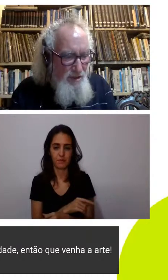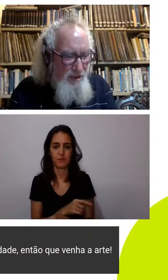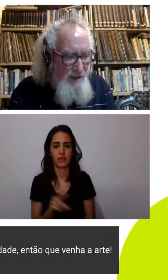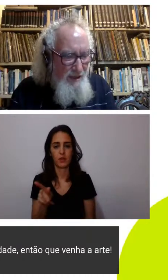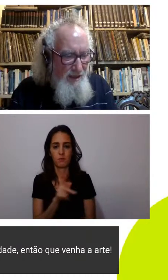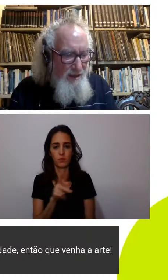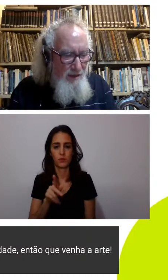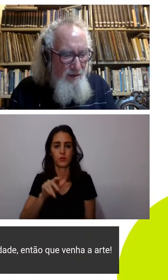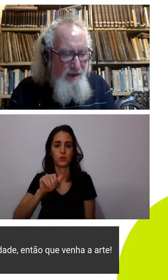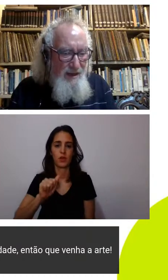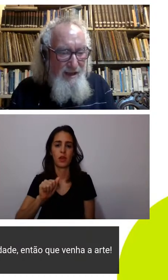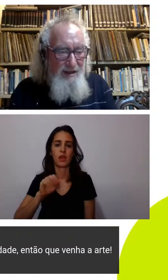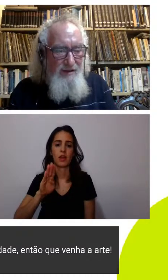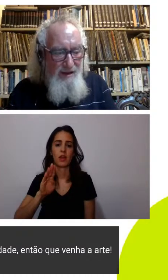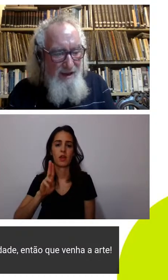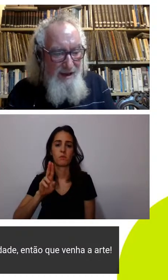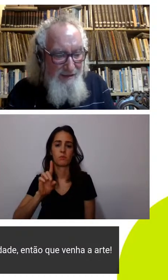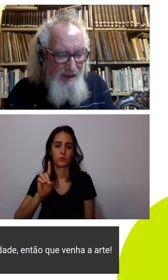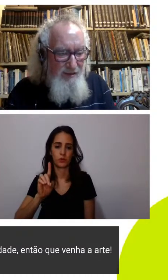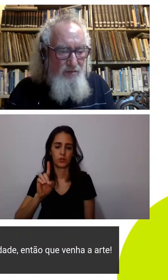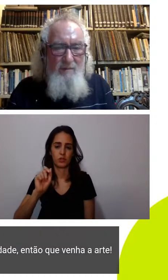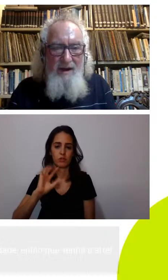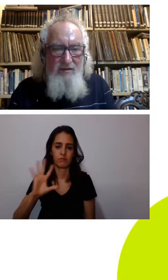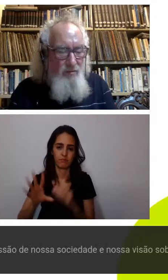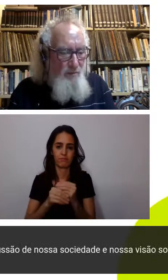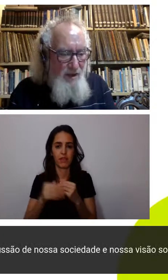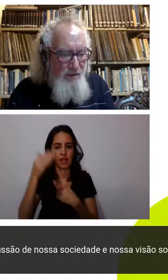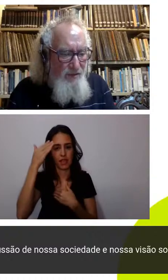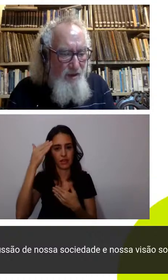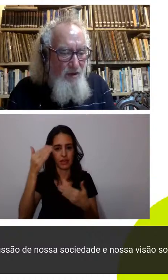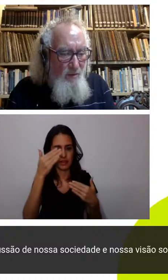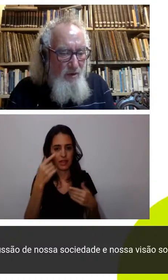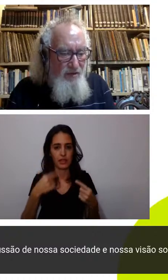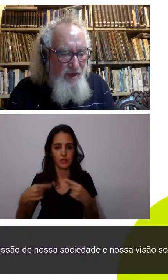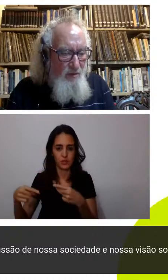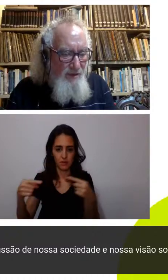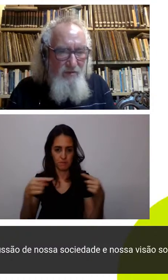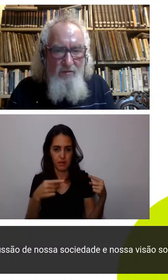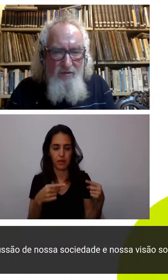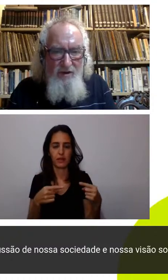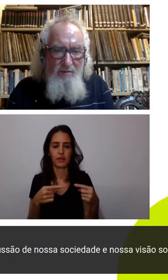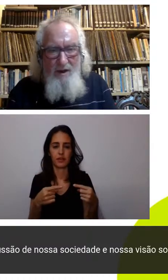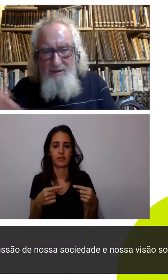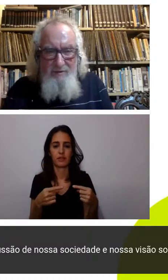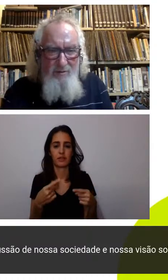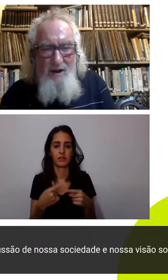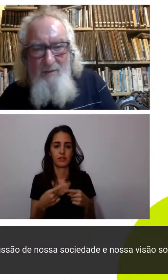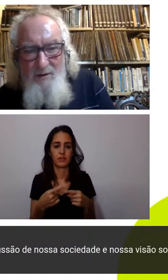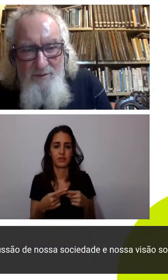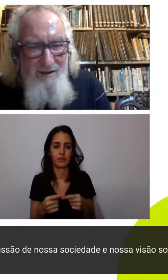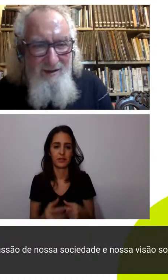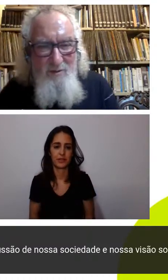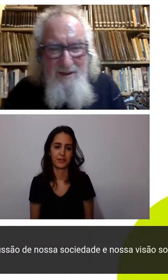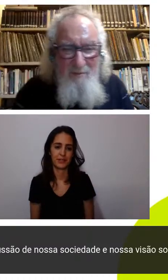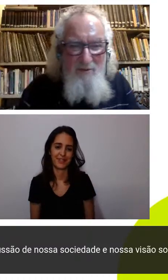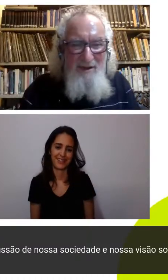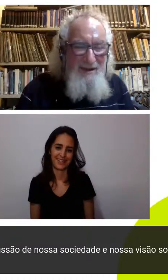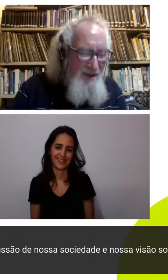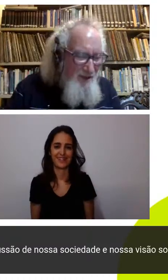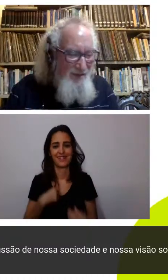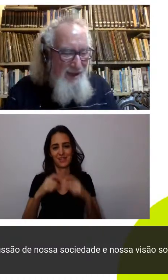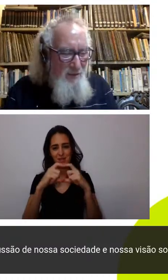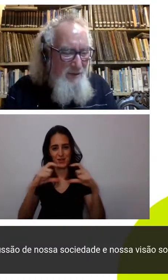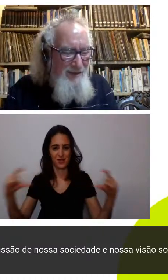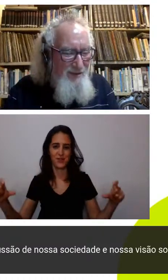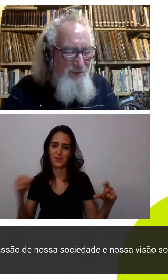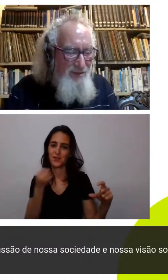Abud ele agradece aos debates do MIS pois sem uma discussão está tudo na mão essa forma está boa